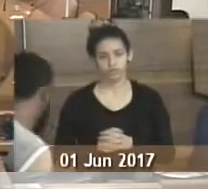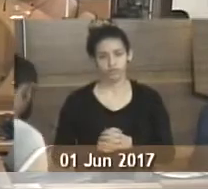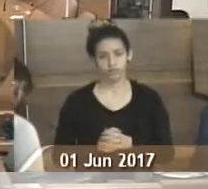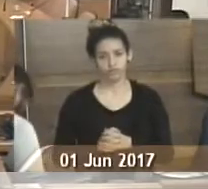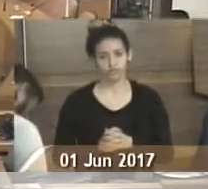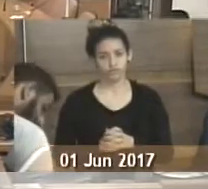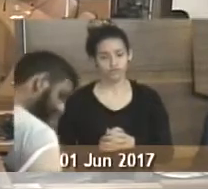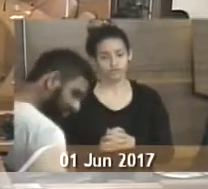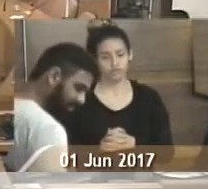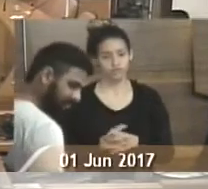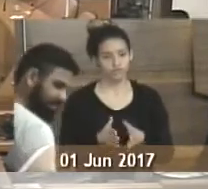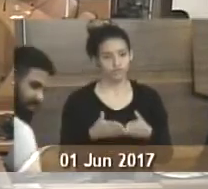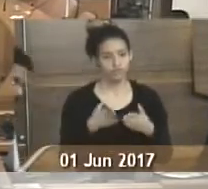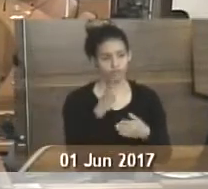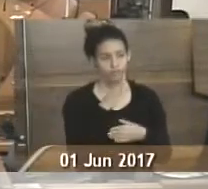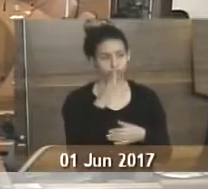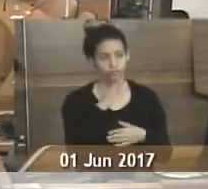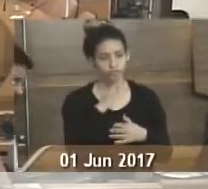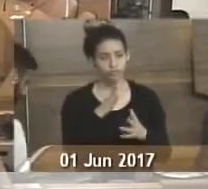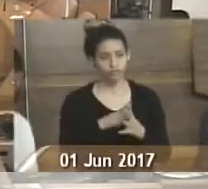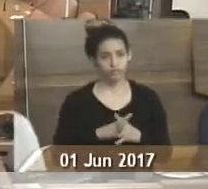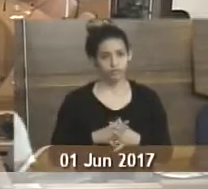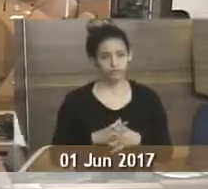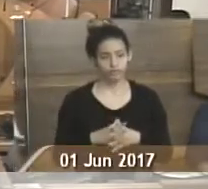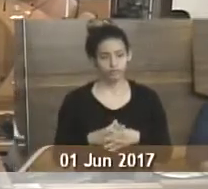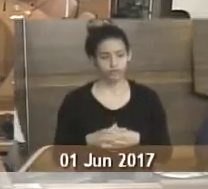os que foram solicitados o regime de urgência.